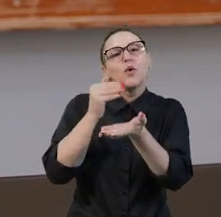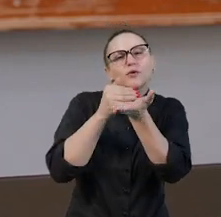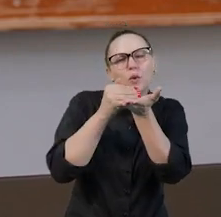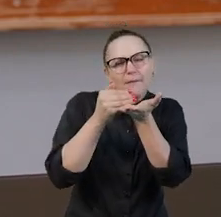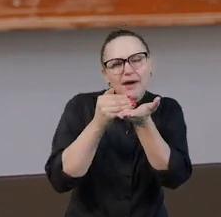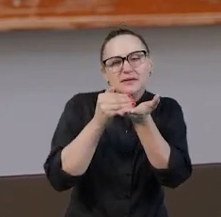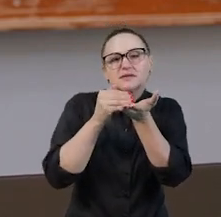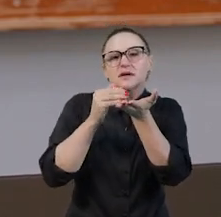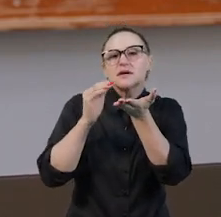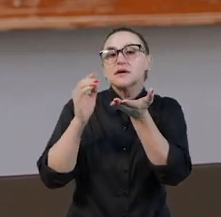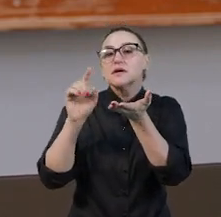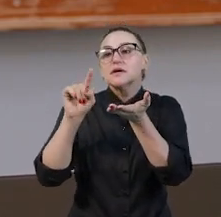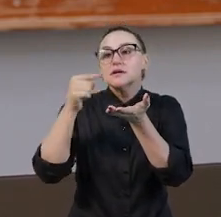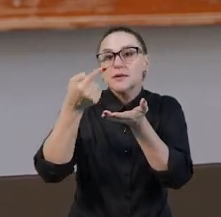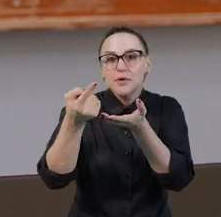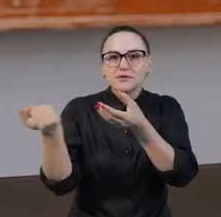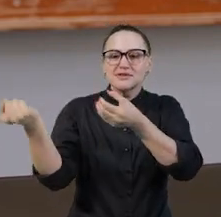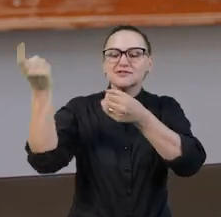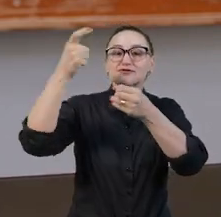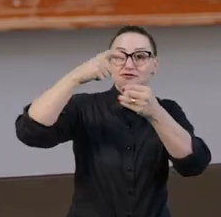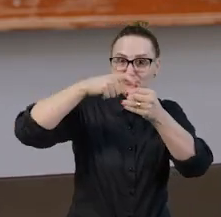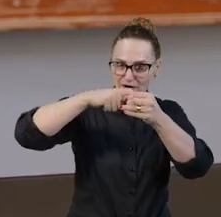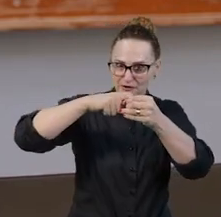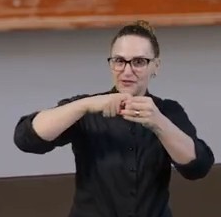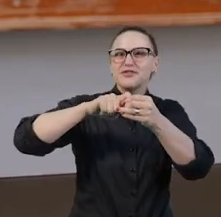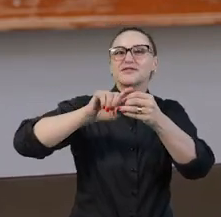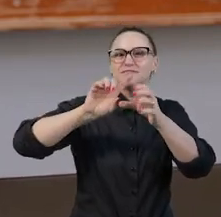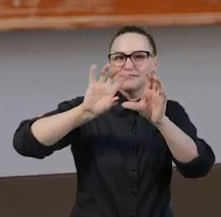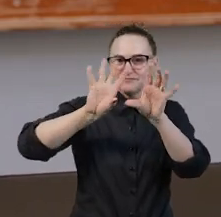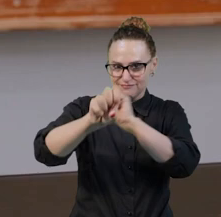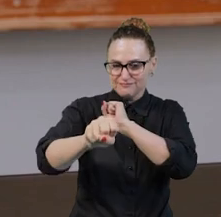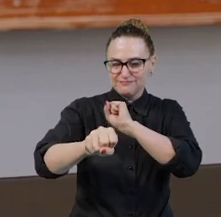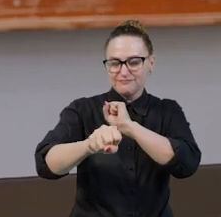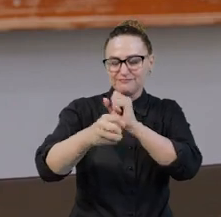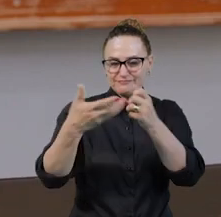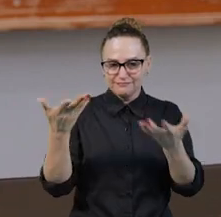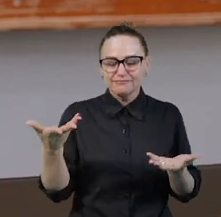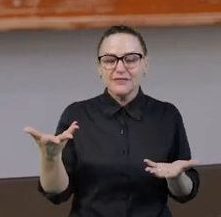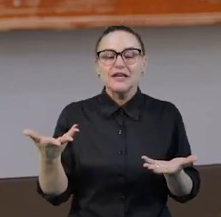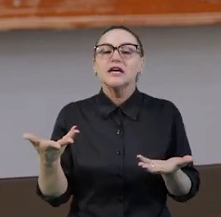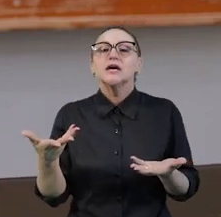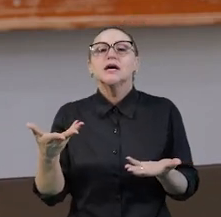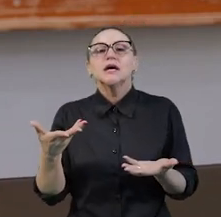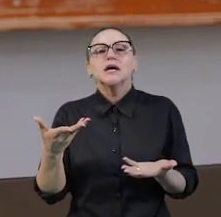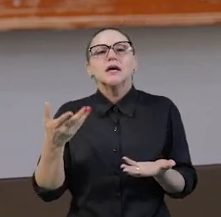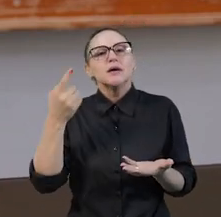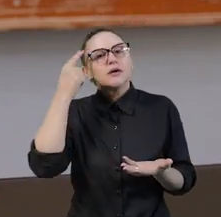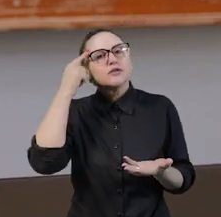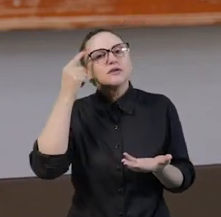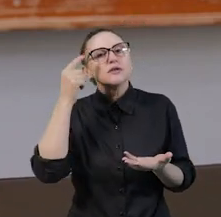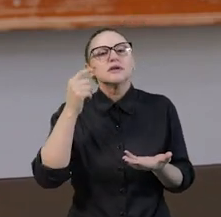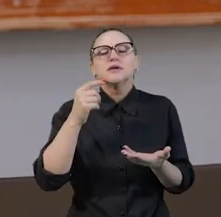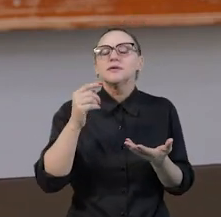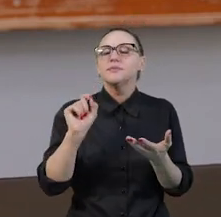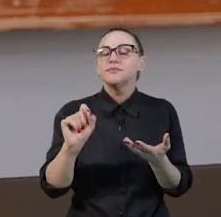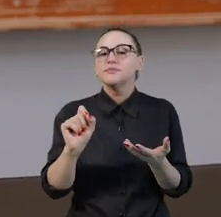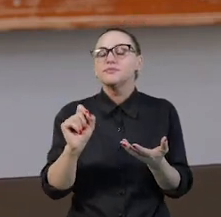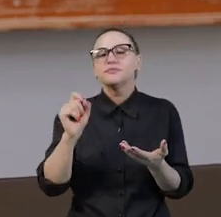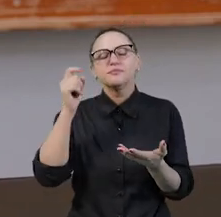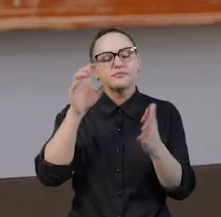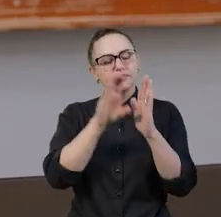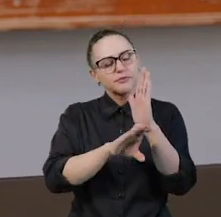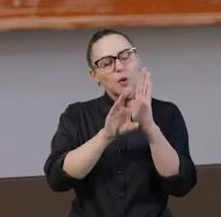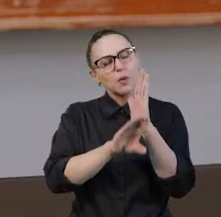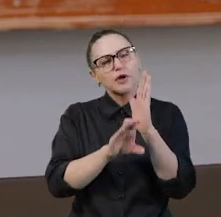eles retornam, inclusive futuramente enquanto profissionais futuros. Dessa maneira, nós devemos pensar o currículo não como